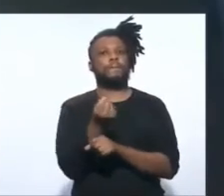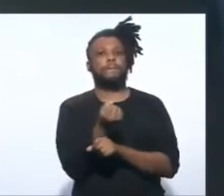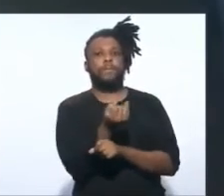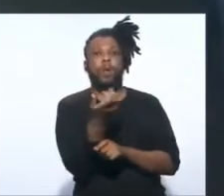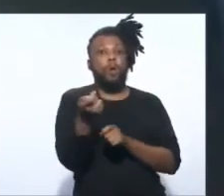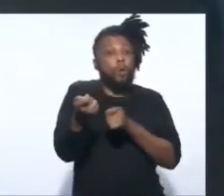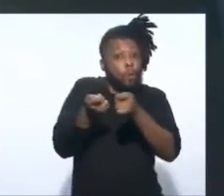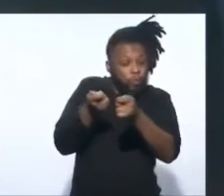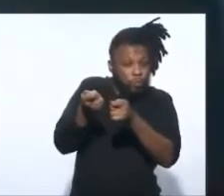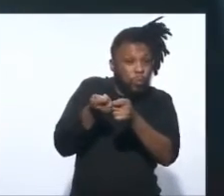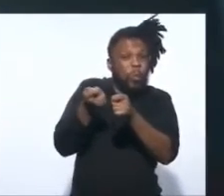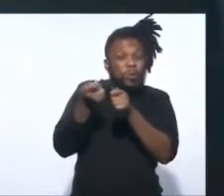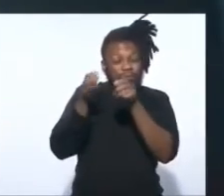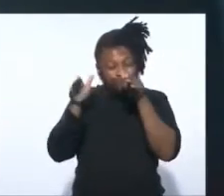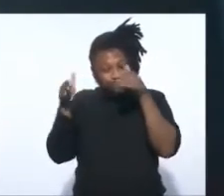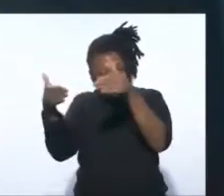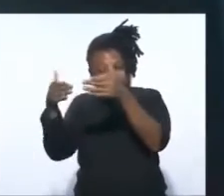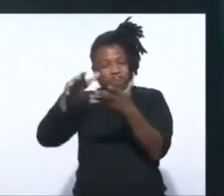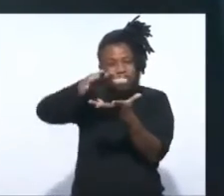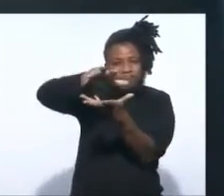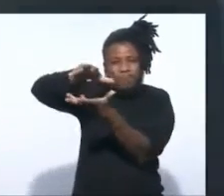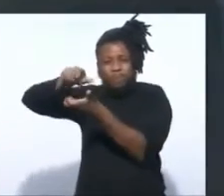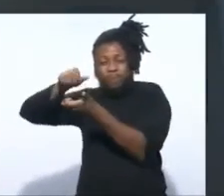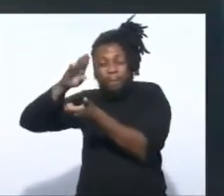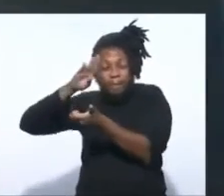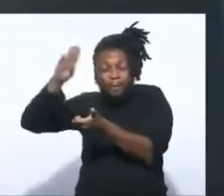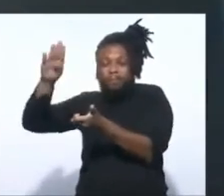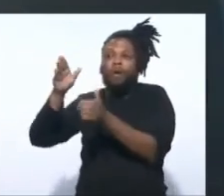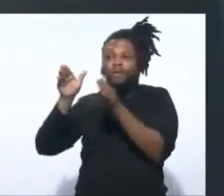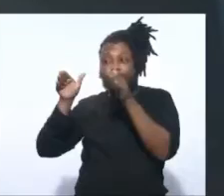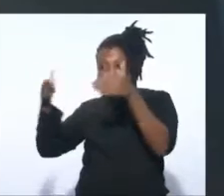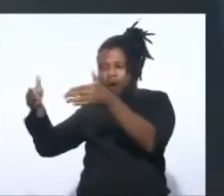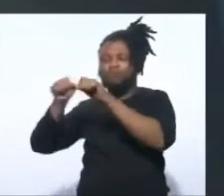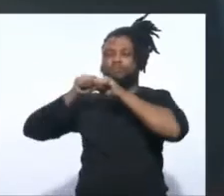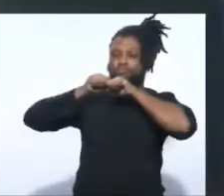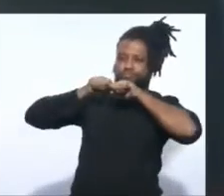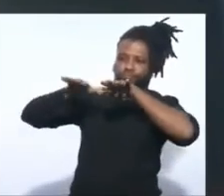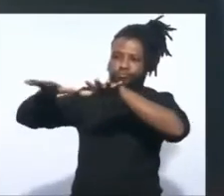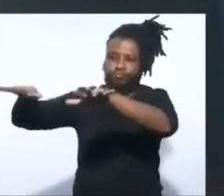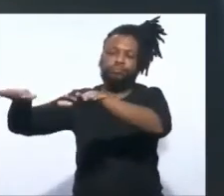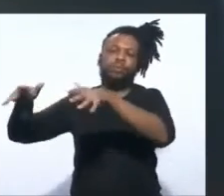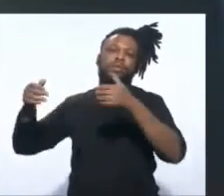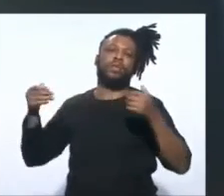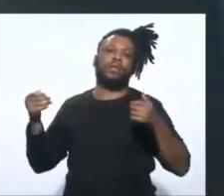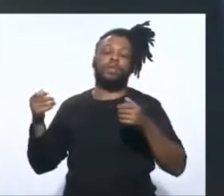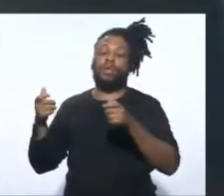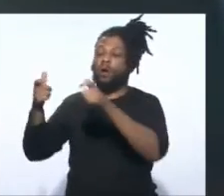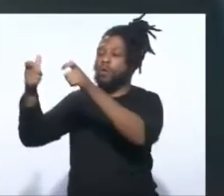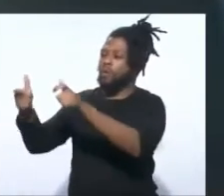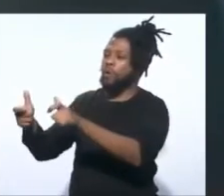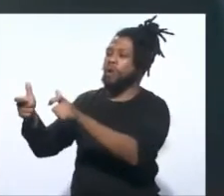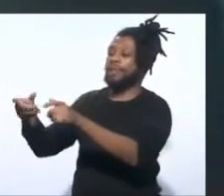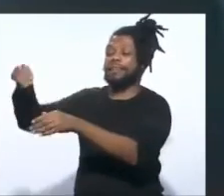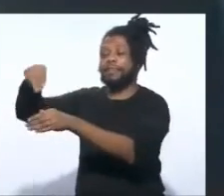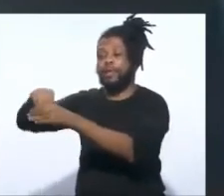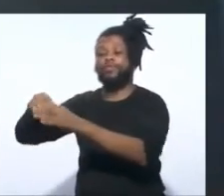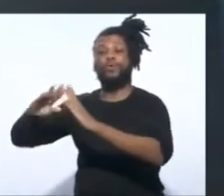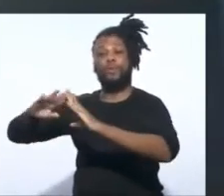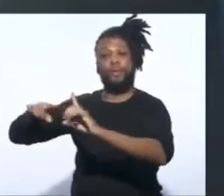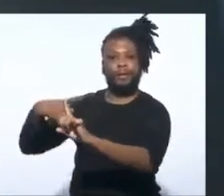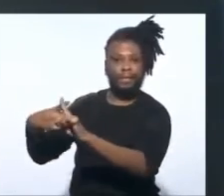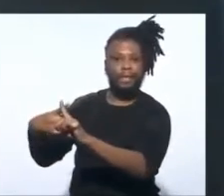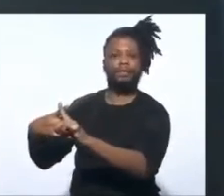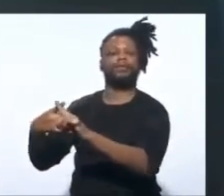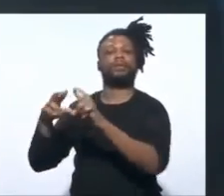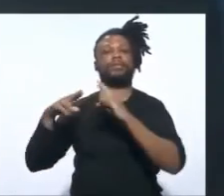controles sobre a epidemia no mundo, o principal foco de disseminação da doença se deu numa igreja que